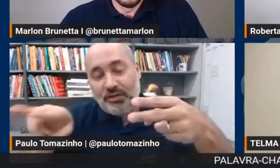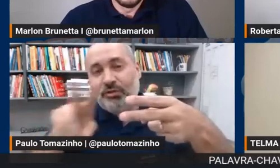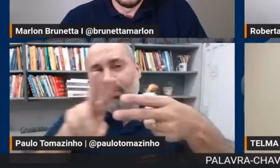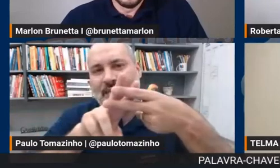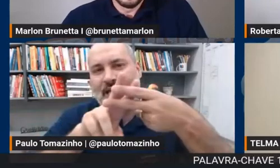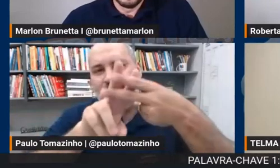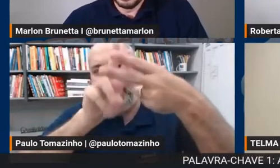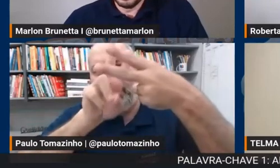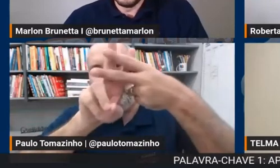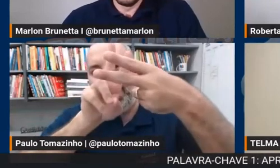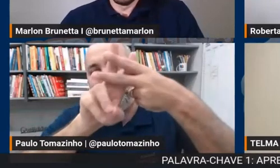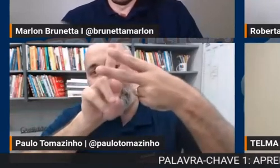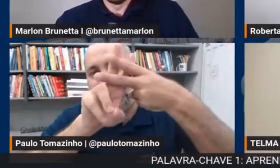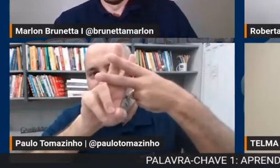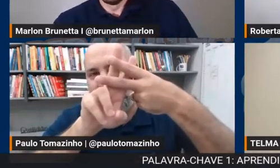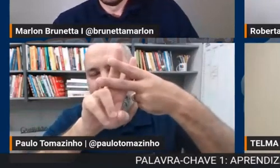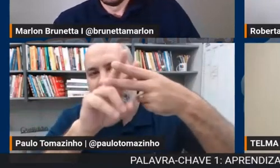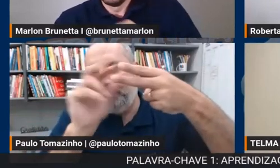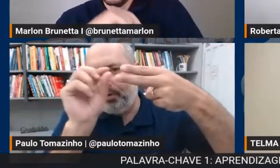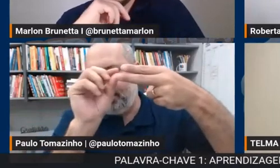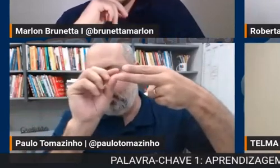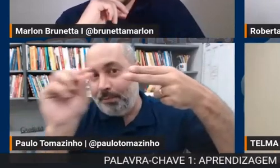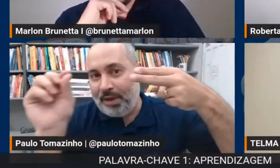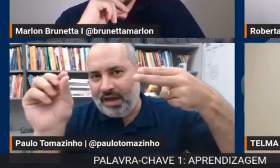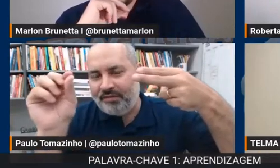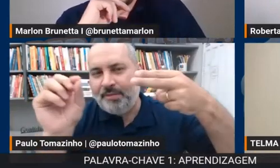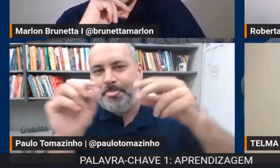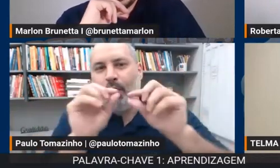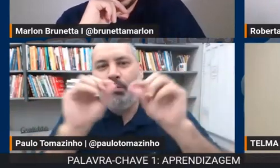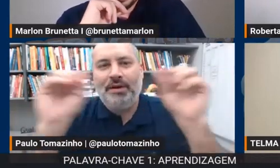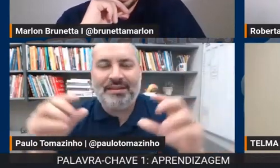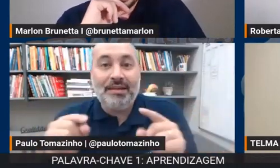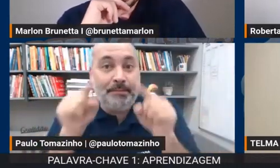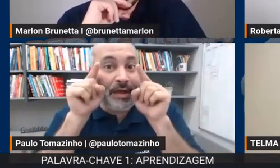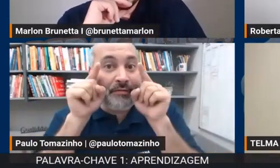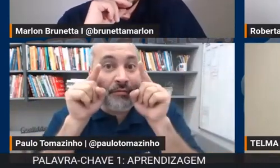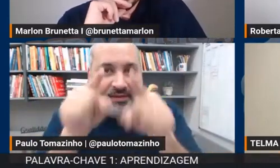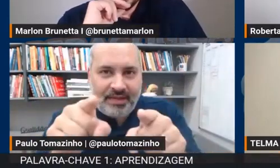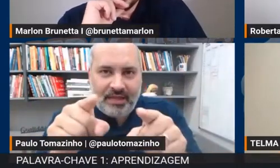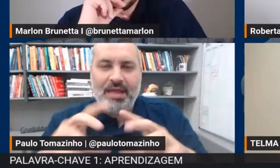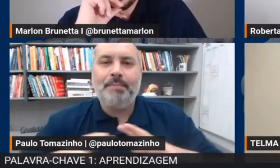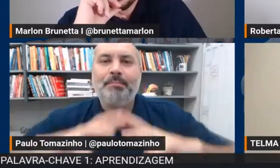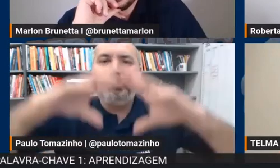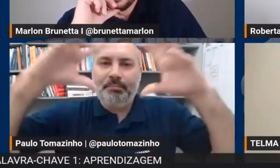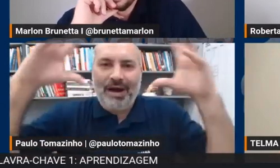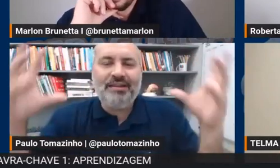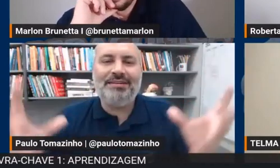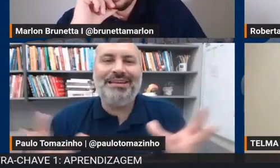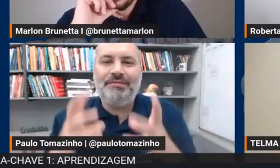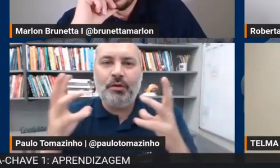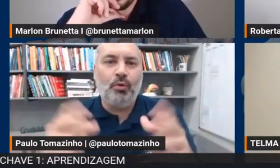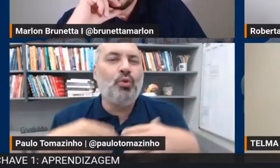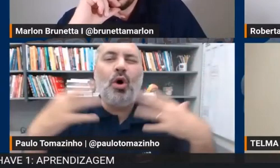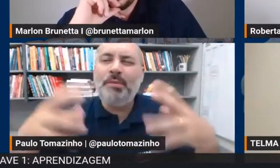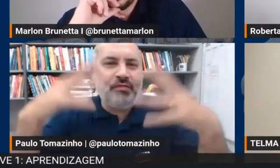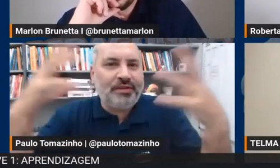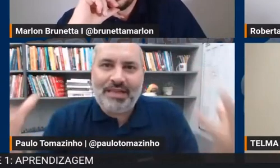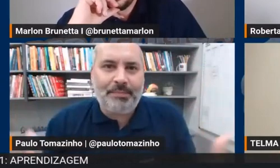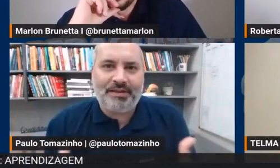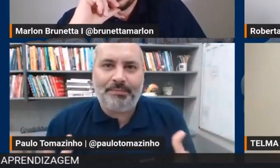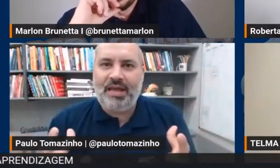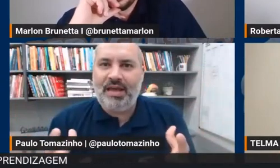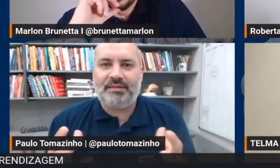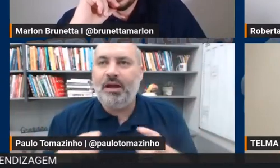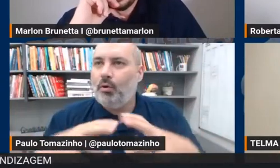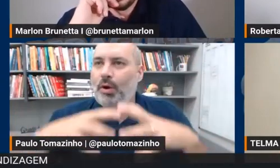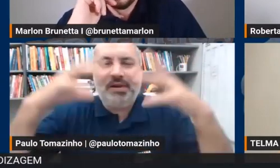aqui nos comentários uma hashtag que pode ser uma palavra ou uma frase que para você mais significou o nome que você